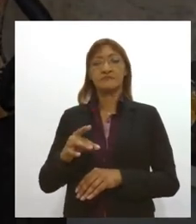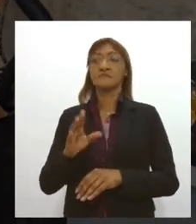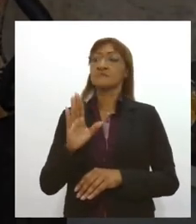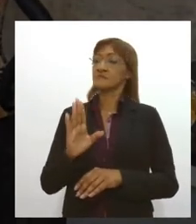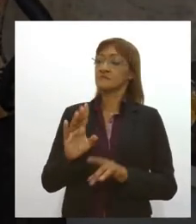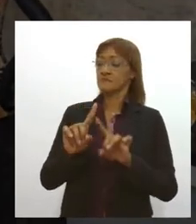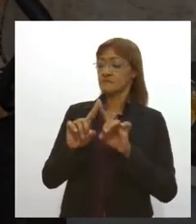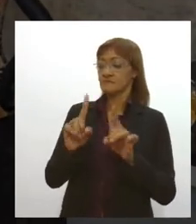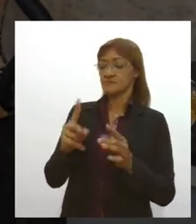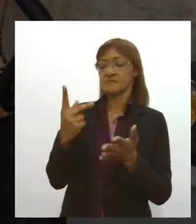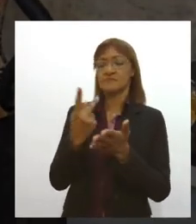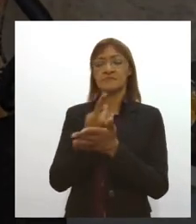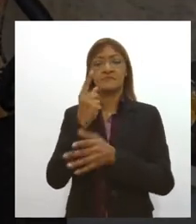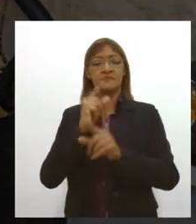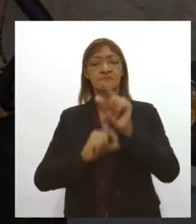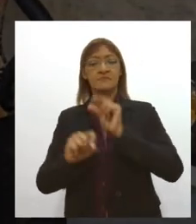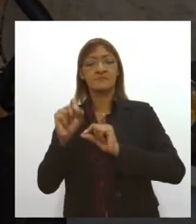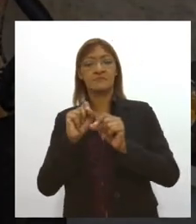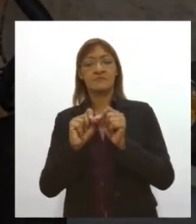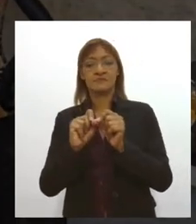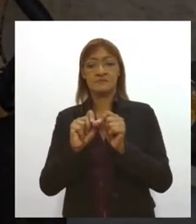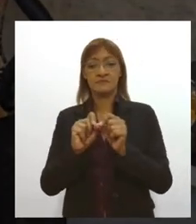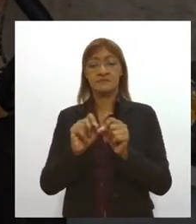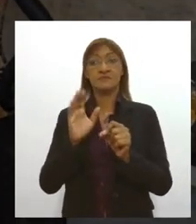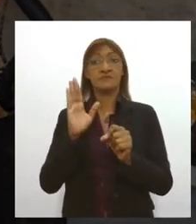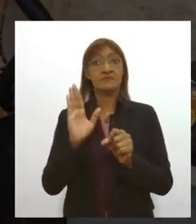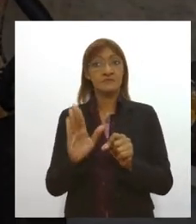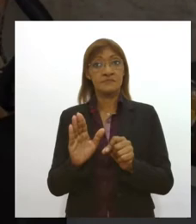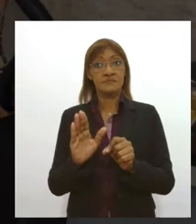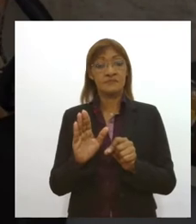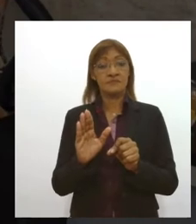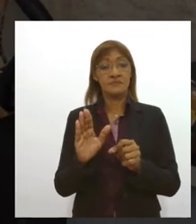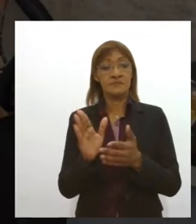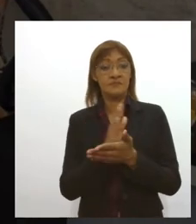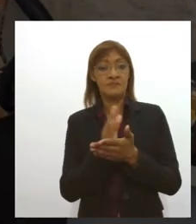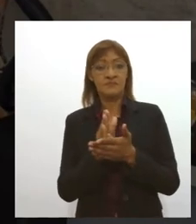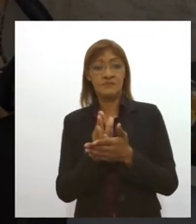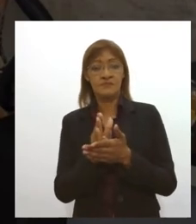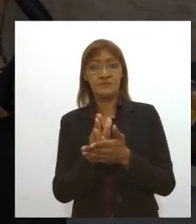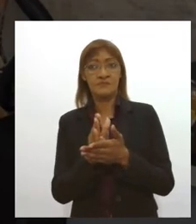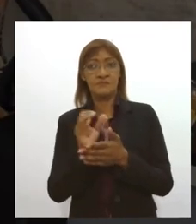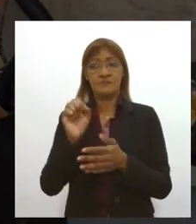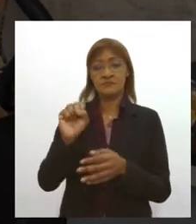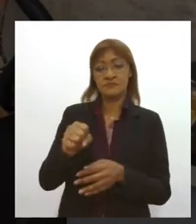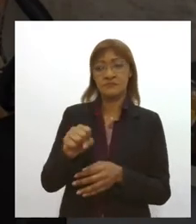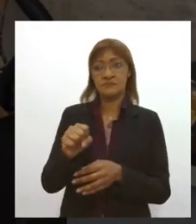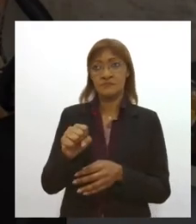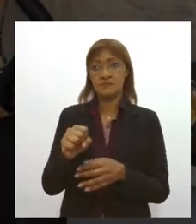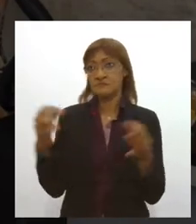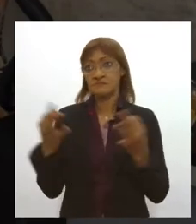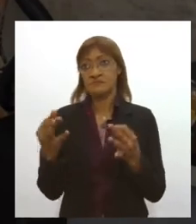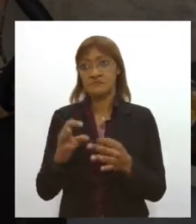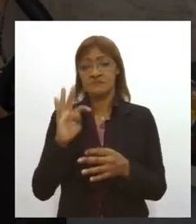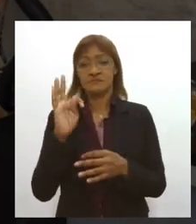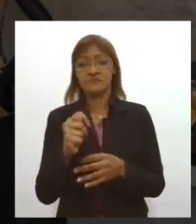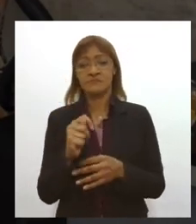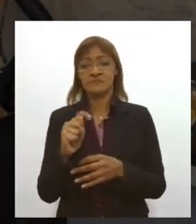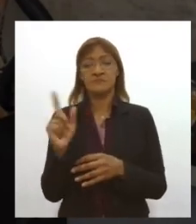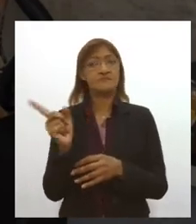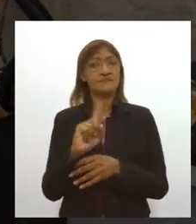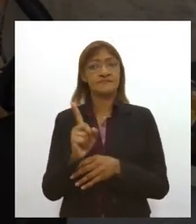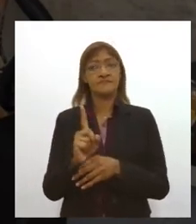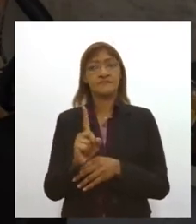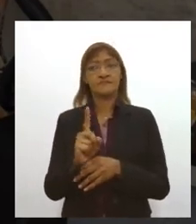acontecem as escapatórias e essas escapatórias não serão claro não deverão ser suficientes para nós sairmos